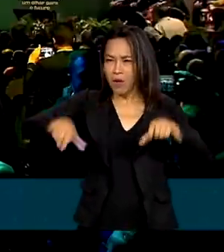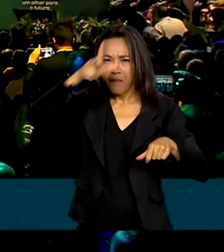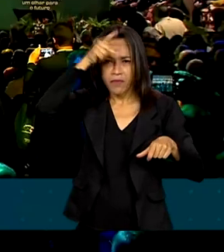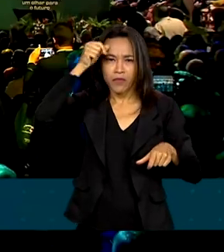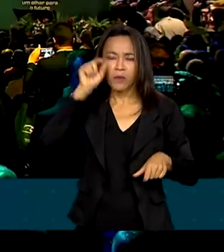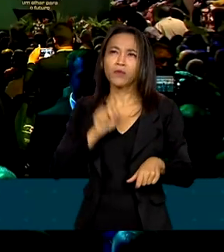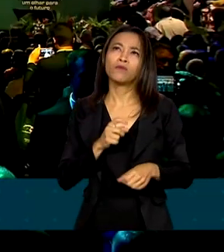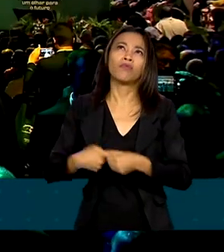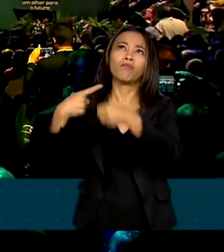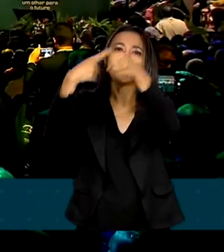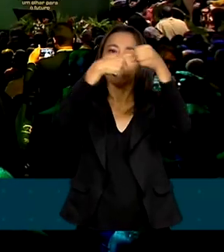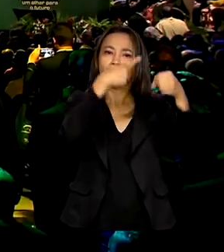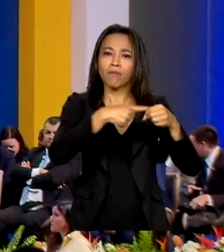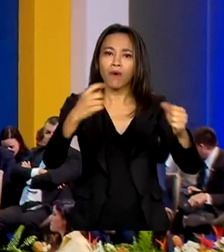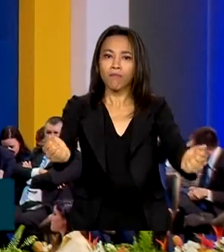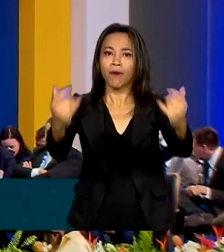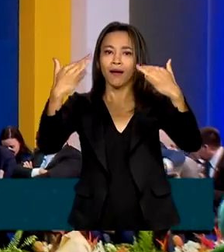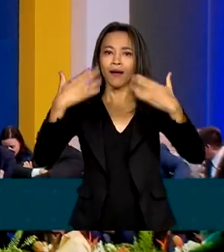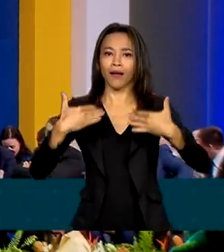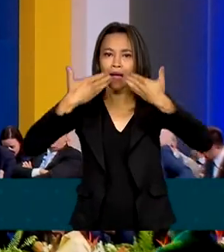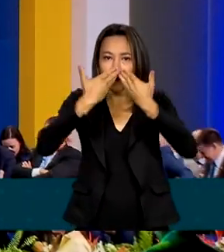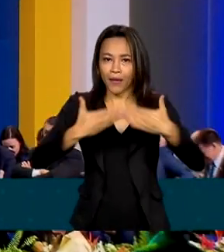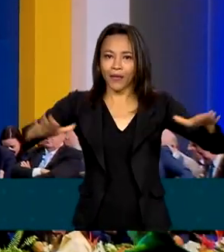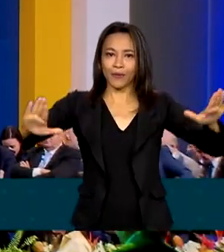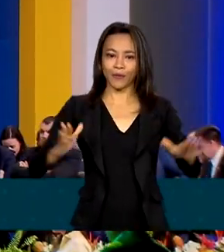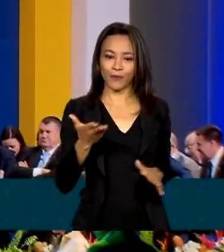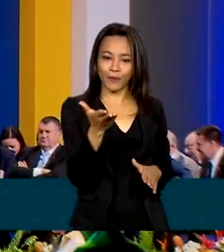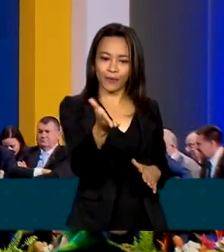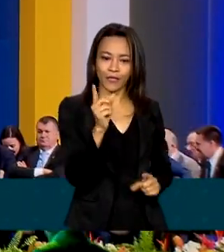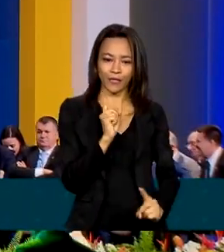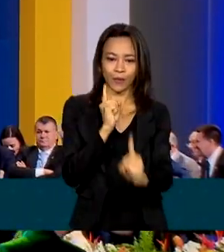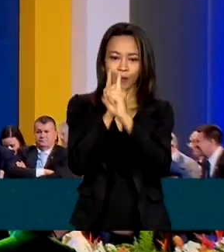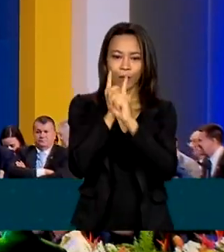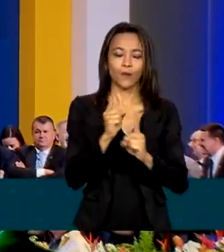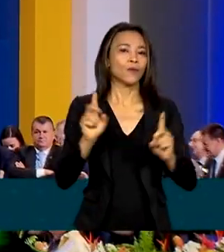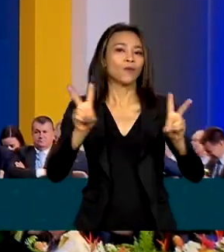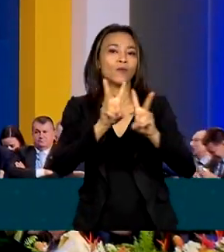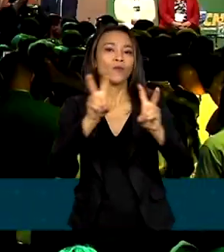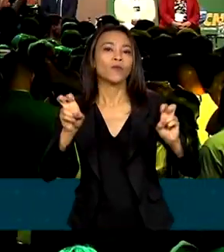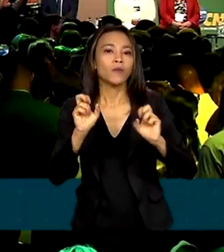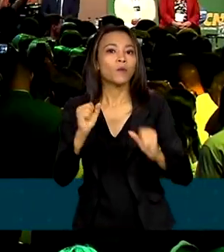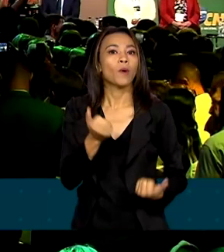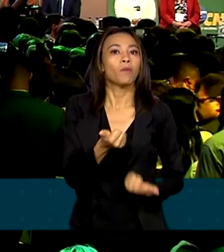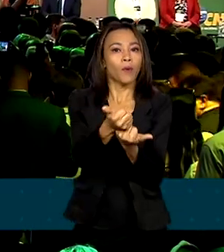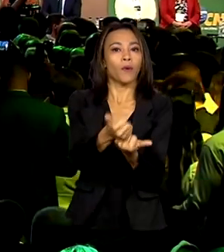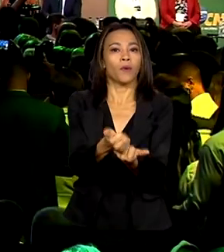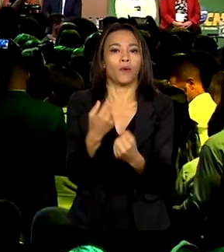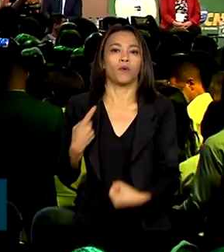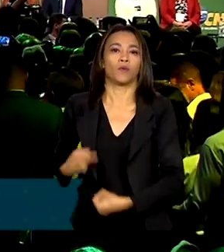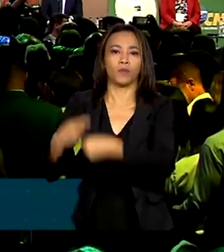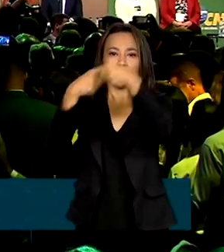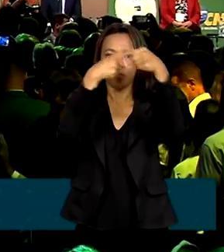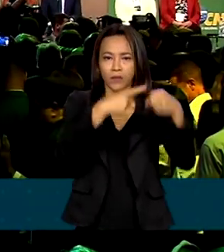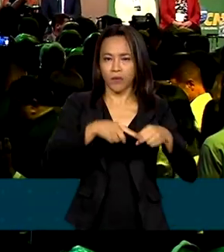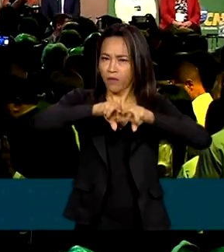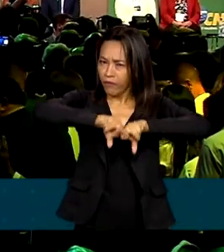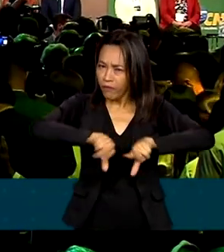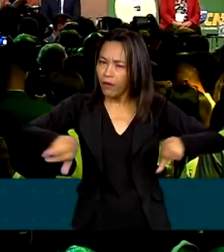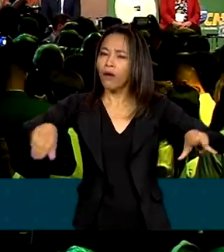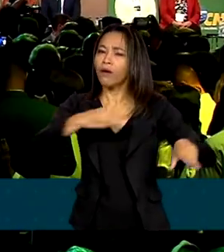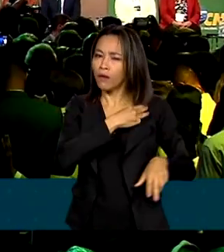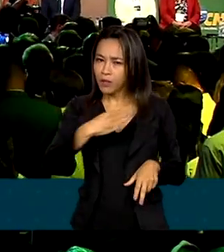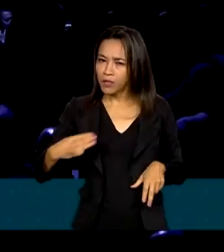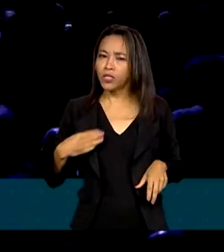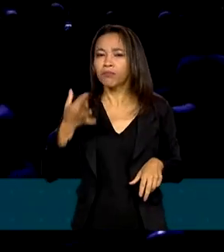participaram da abertura da Marcha à Brasília em defesa dos municípios. Vários ministros também estiveram